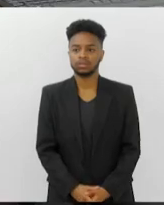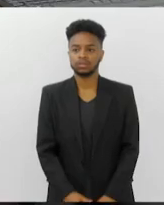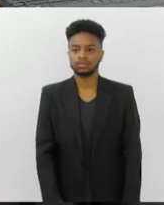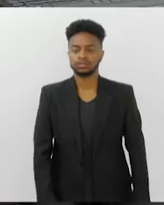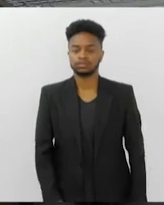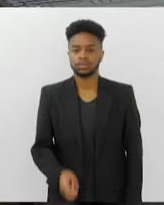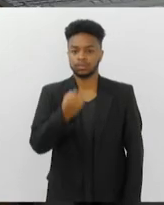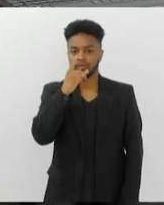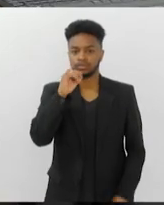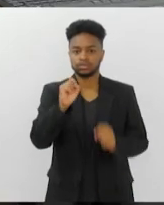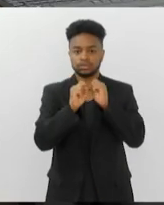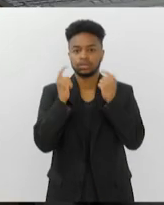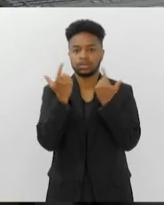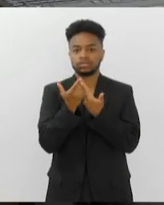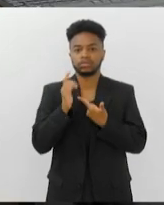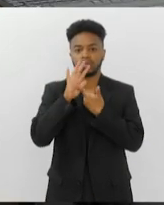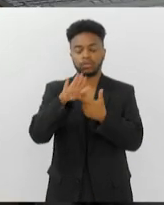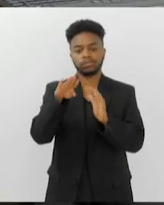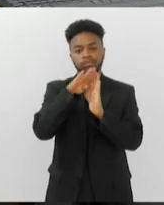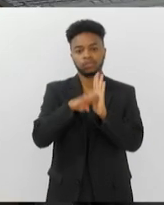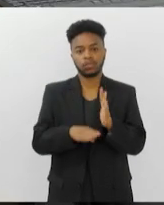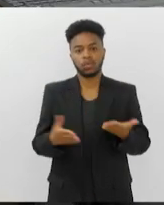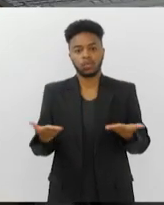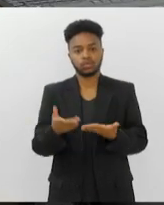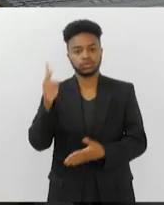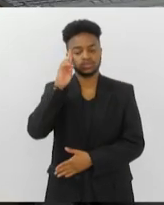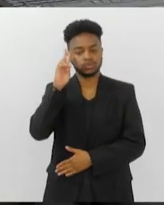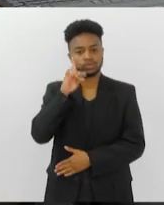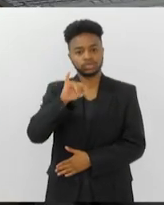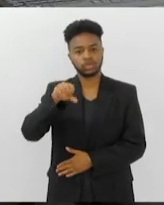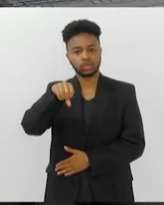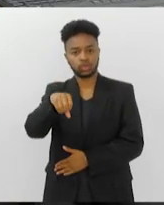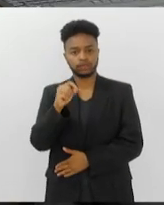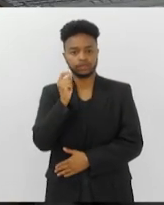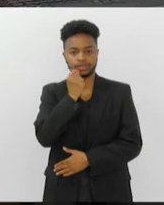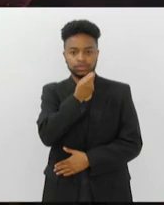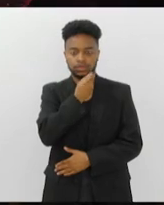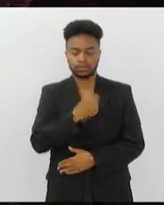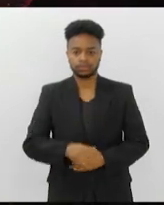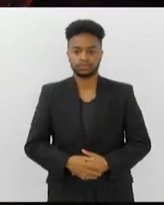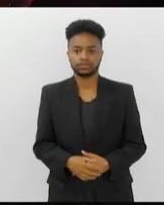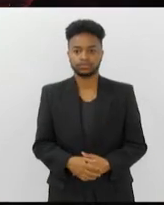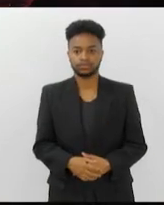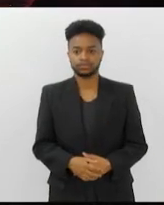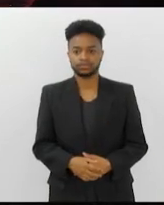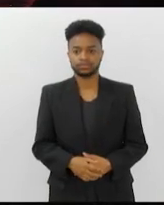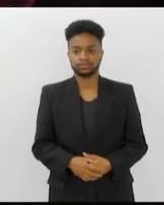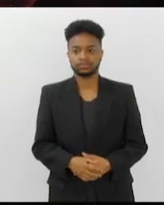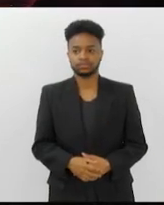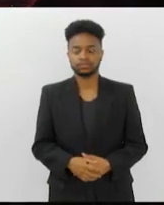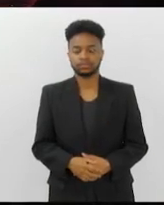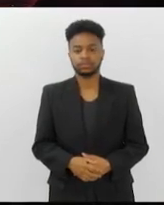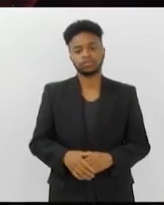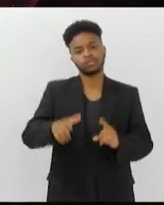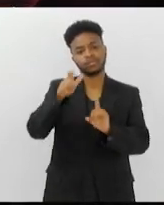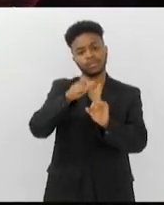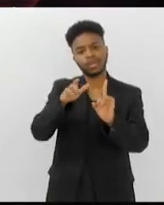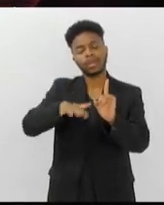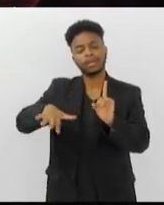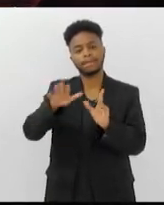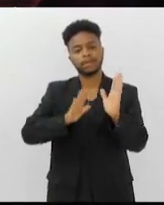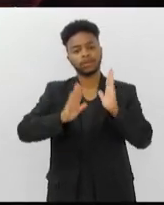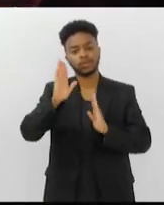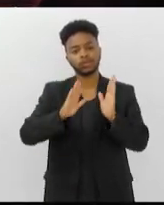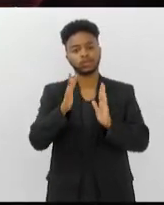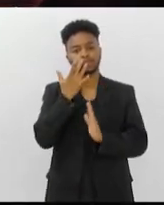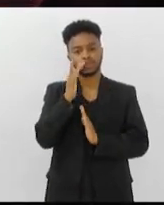O Bom Dia Alerj traz os seguintes destaques nesta segunda-feira, 9 de setembro. Musas da Era de Ouro de Hollywood